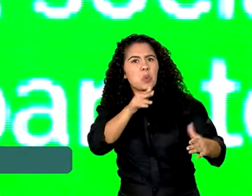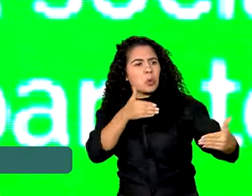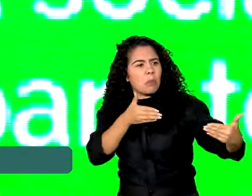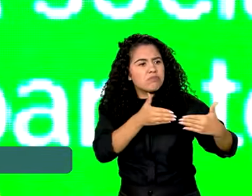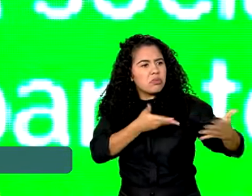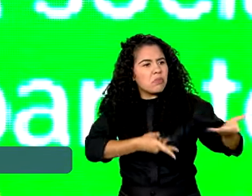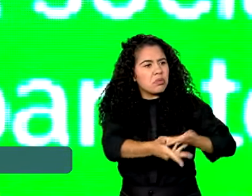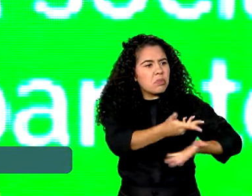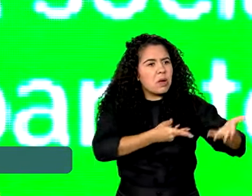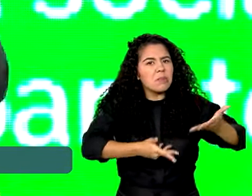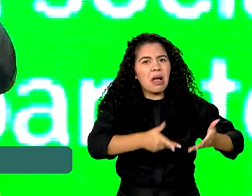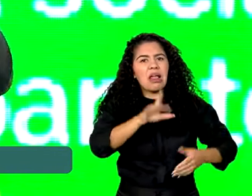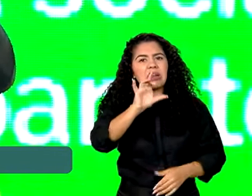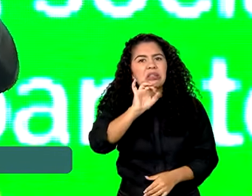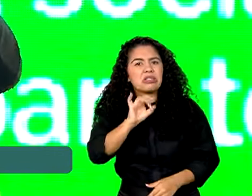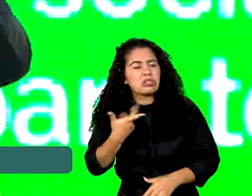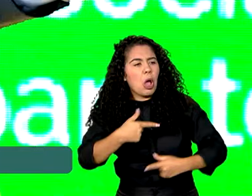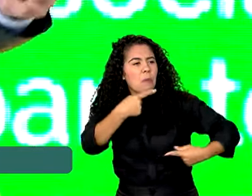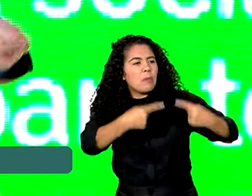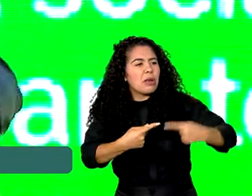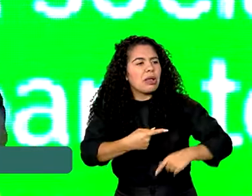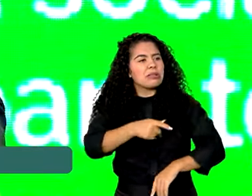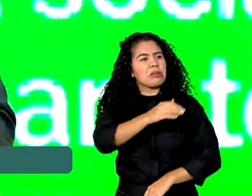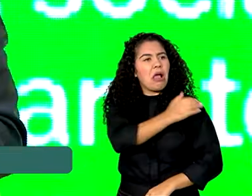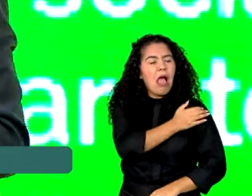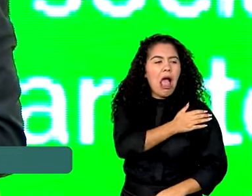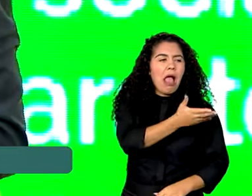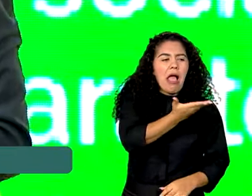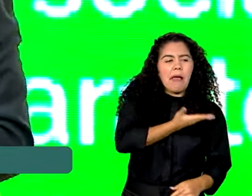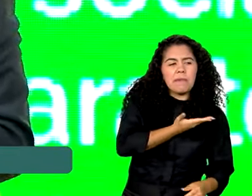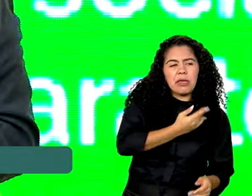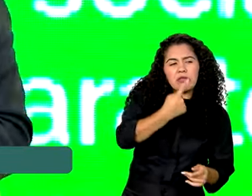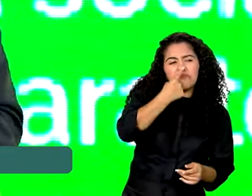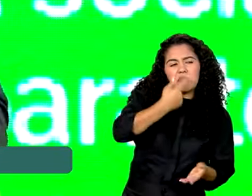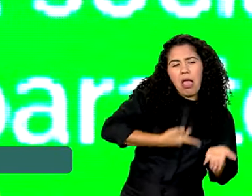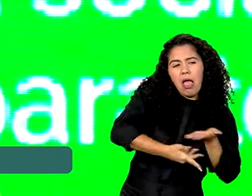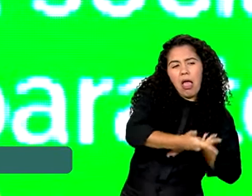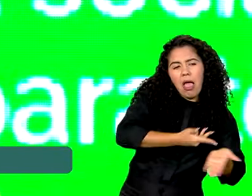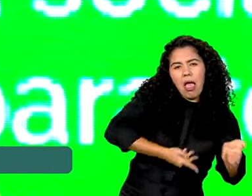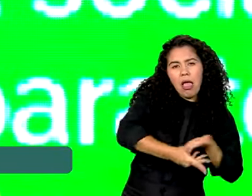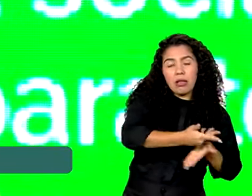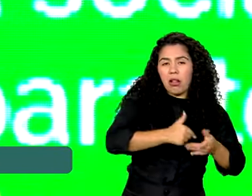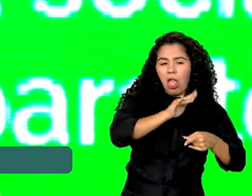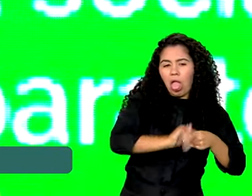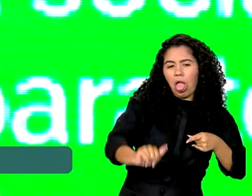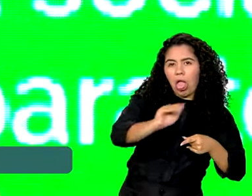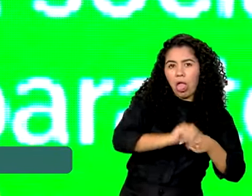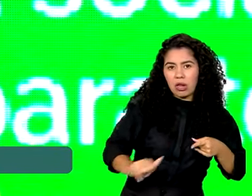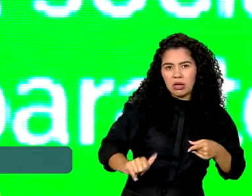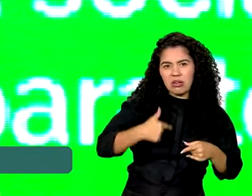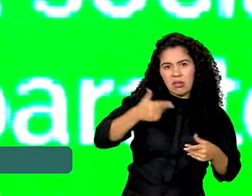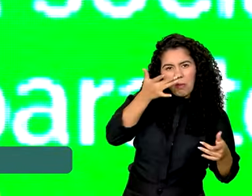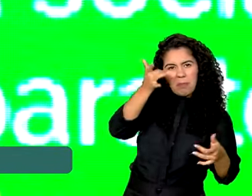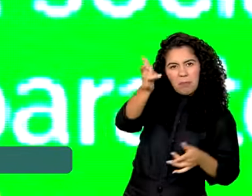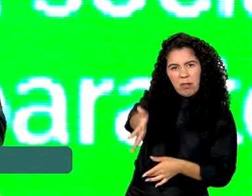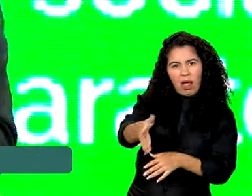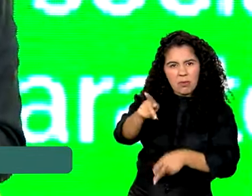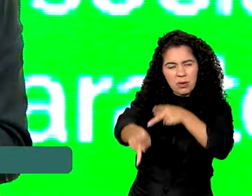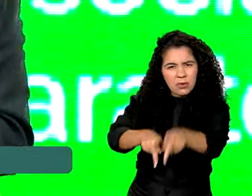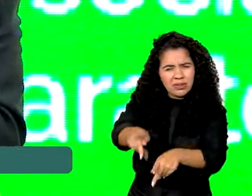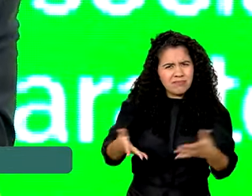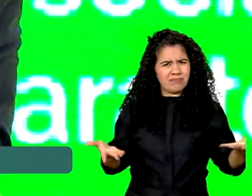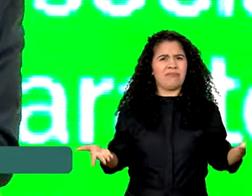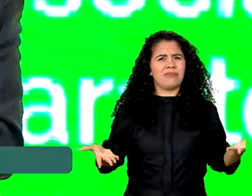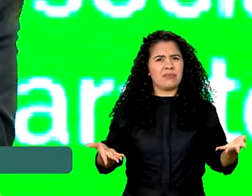política de compadre. Eu atendo o governador porque é meu, eu atendo o prefeito porque é meu e o povo que se dane. Nós